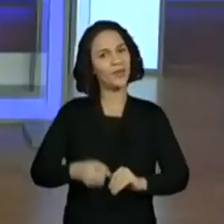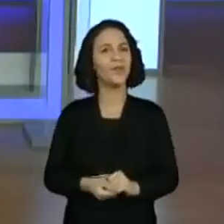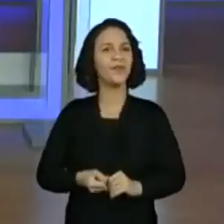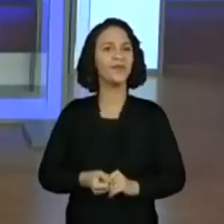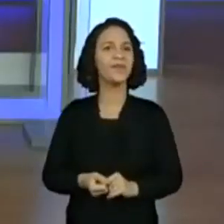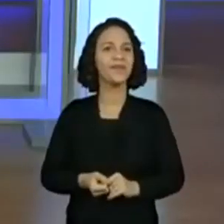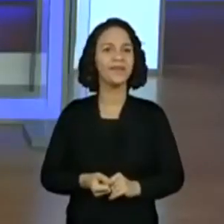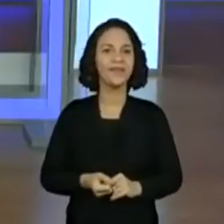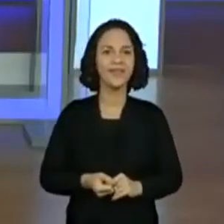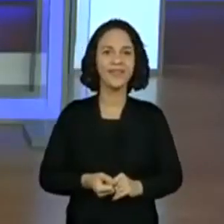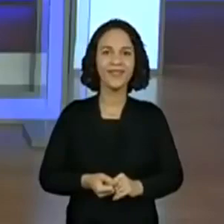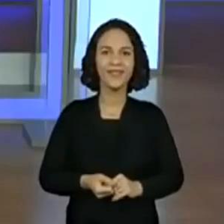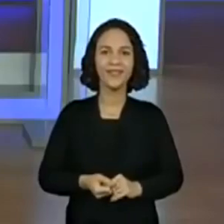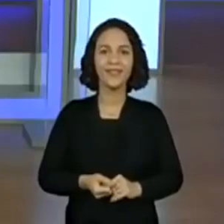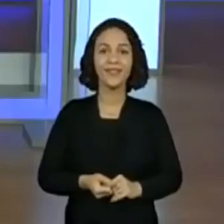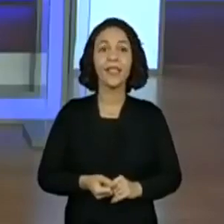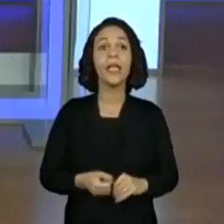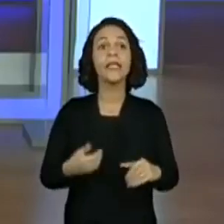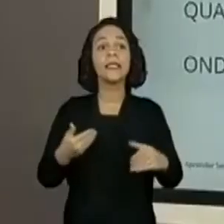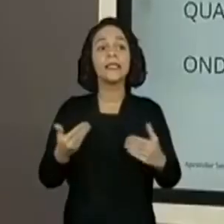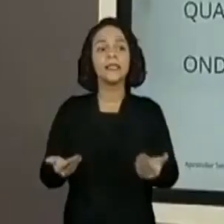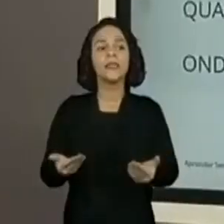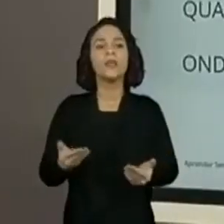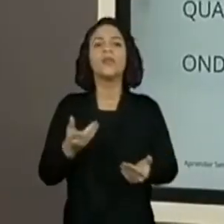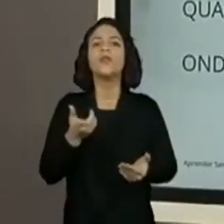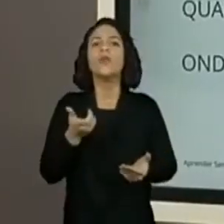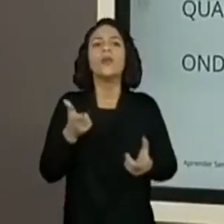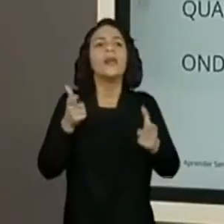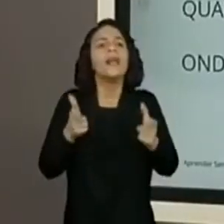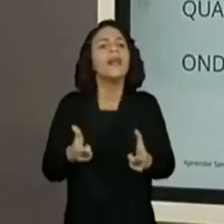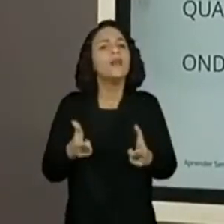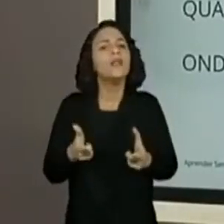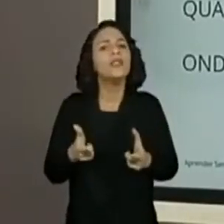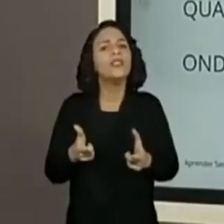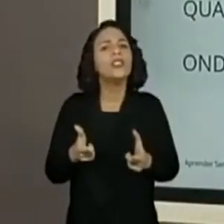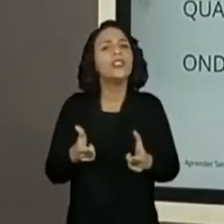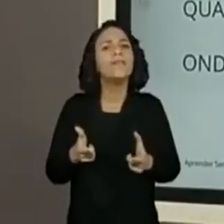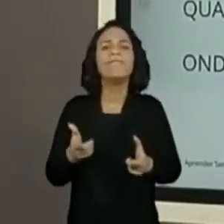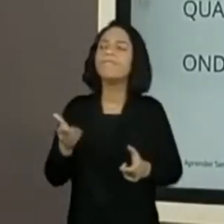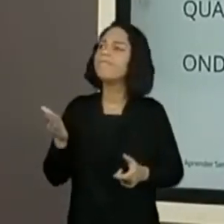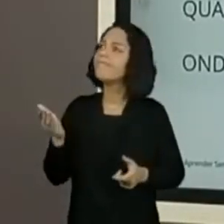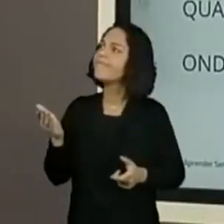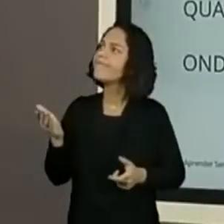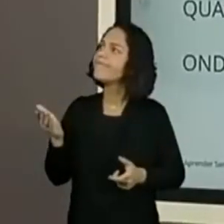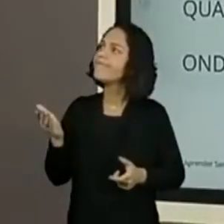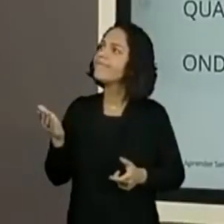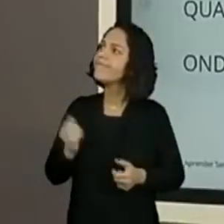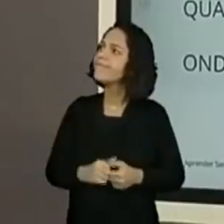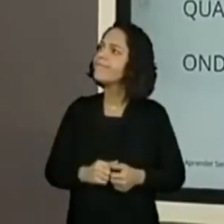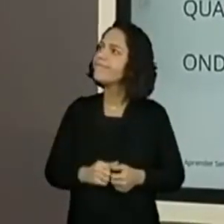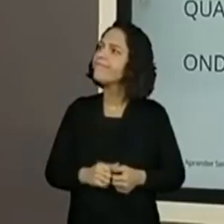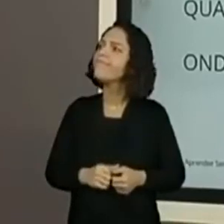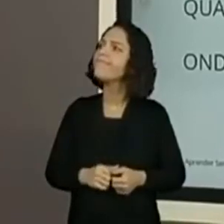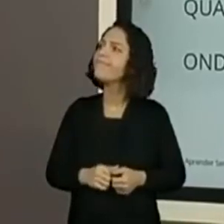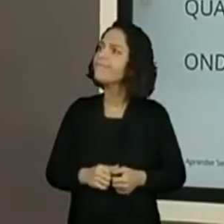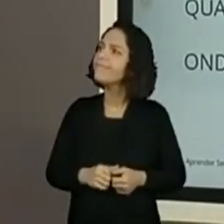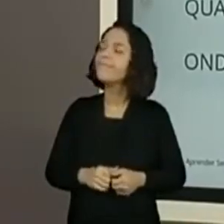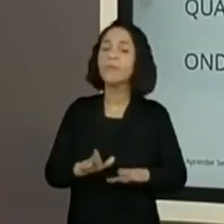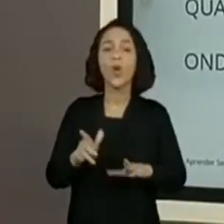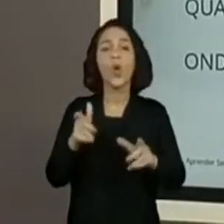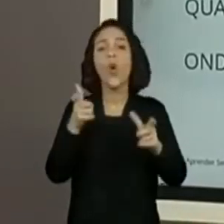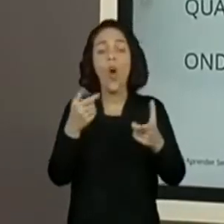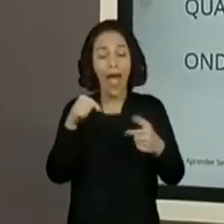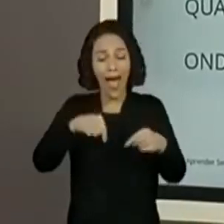Olha só. Onde vai acontecer? Nós estamos através de que canal de